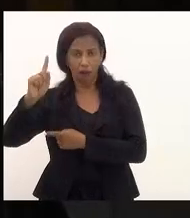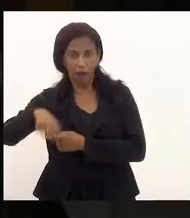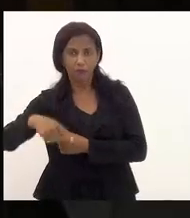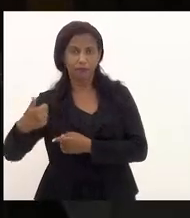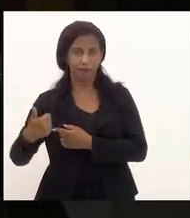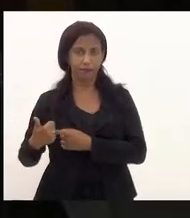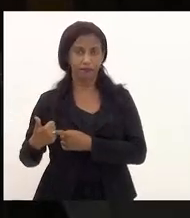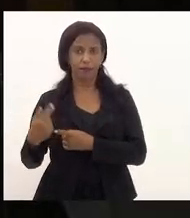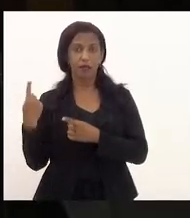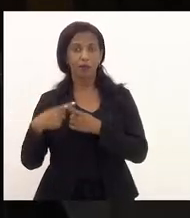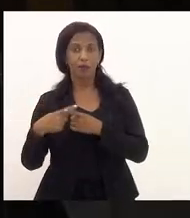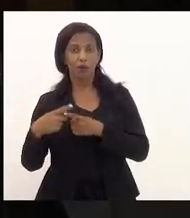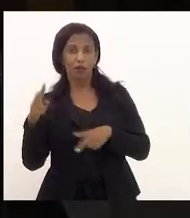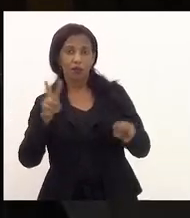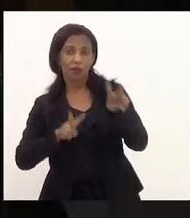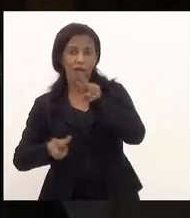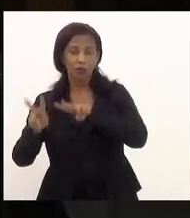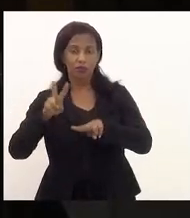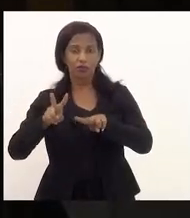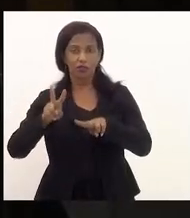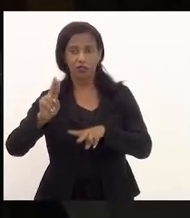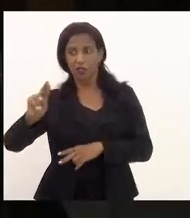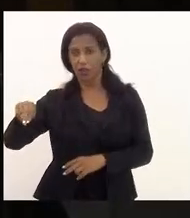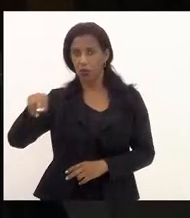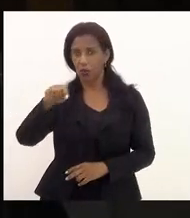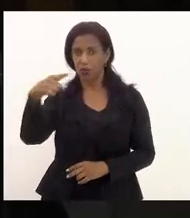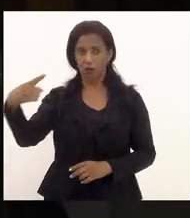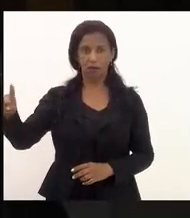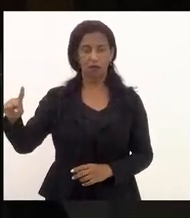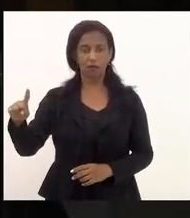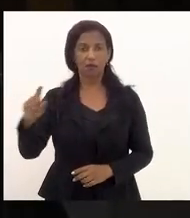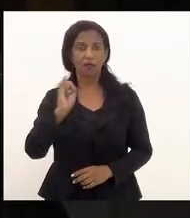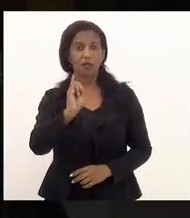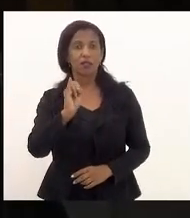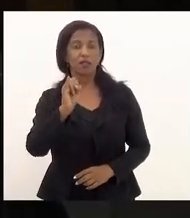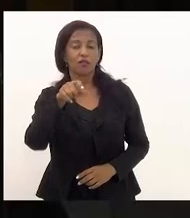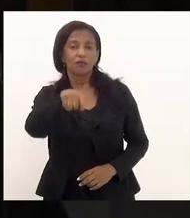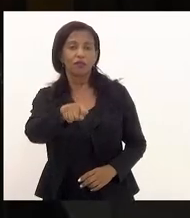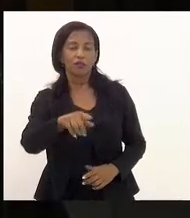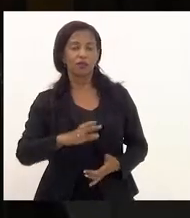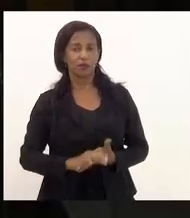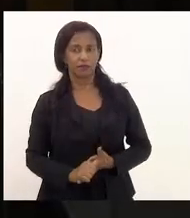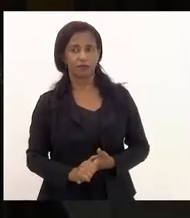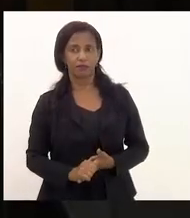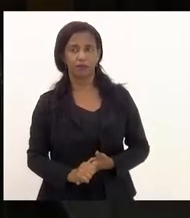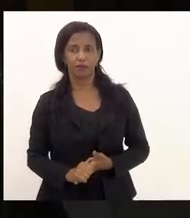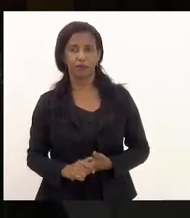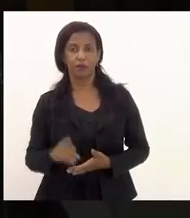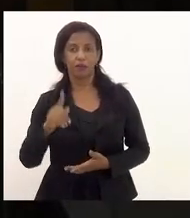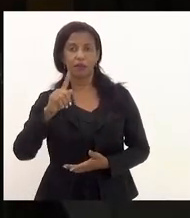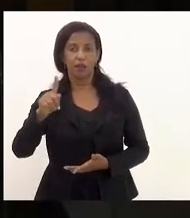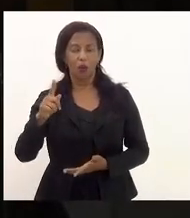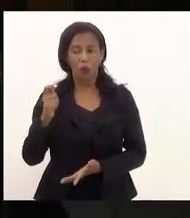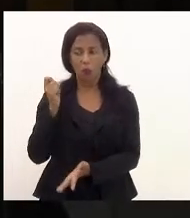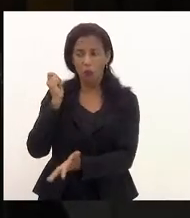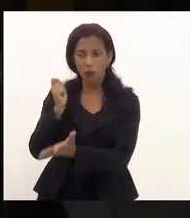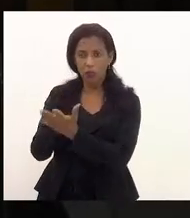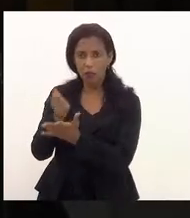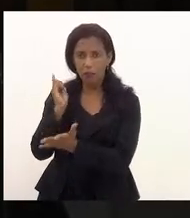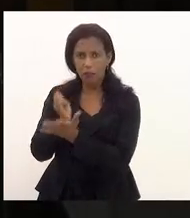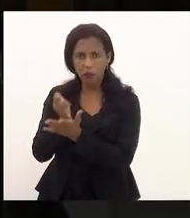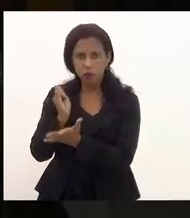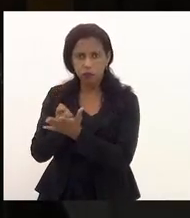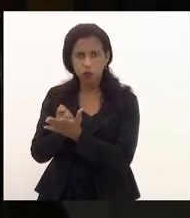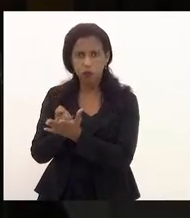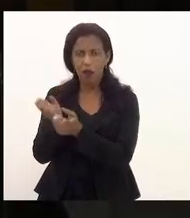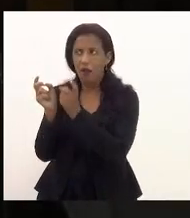porque do seu ponto de vista da União, se você não tributa a